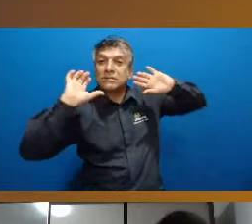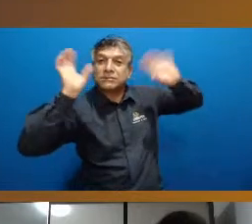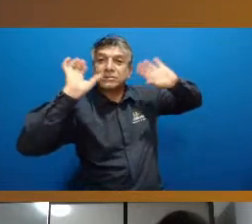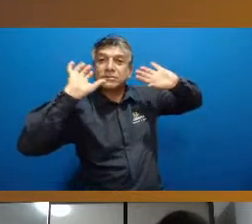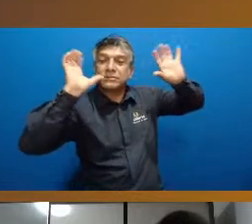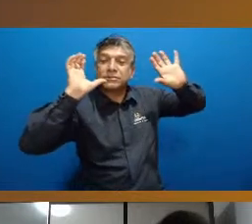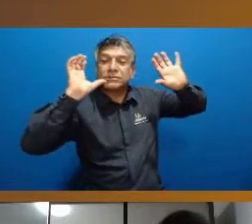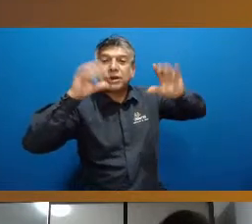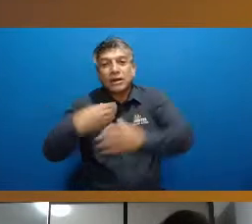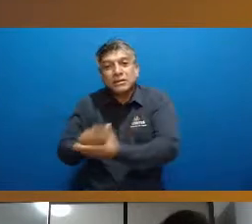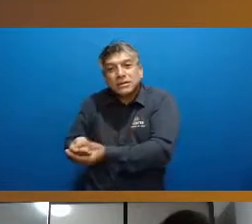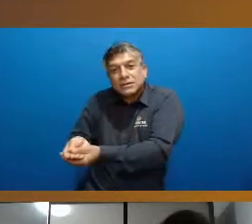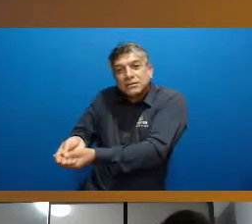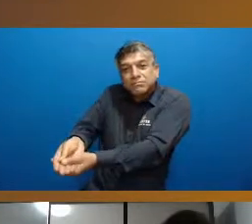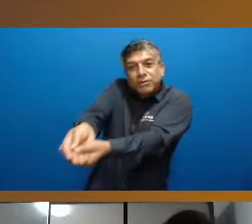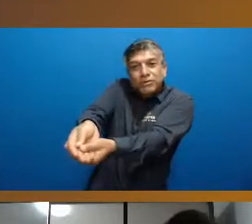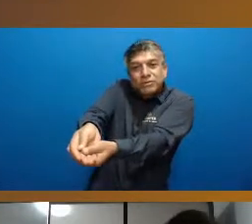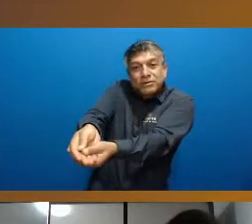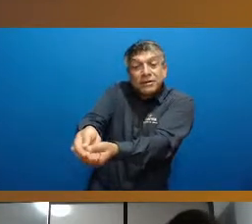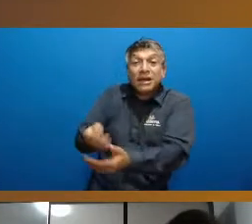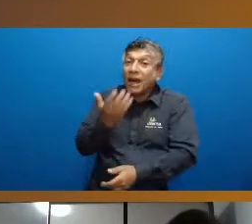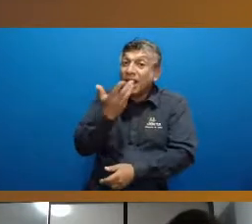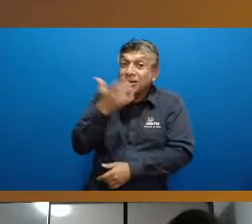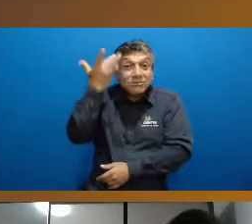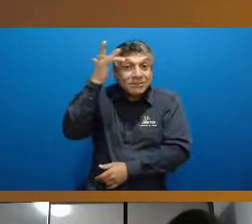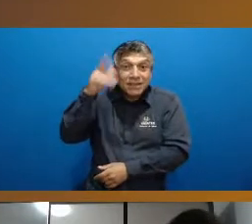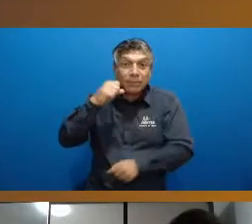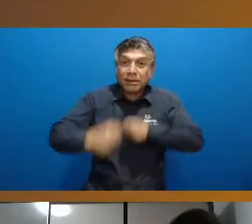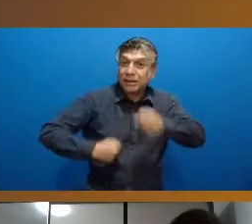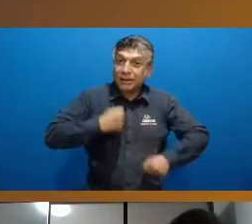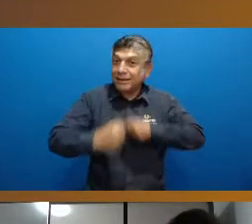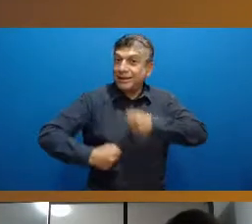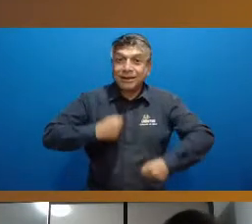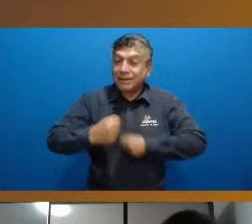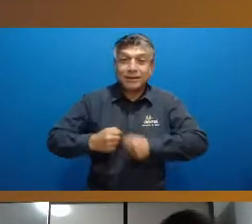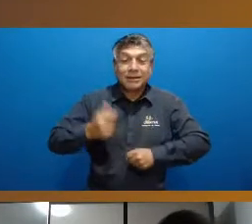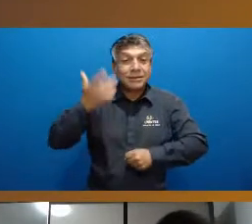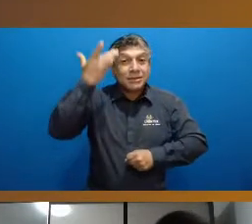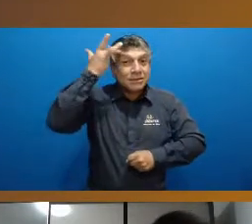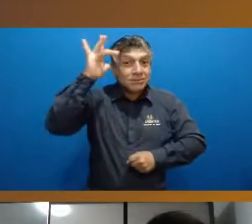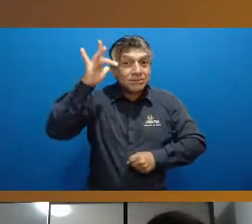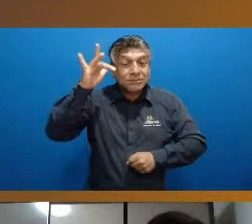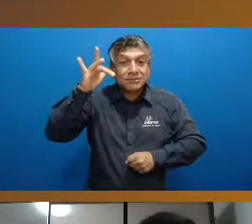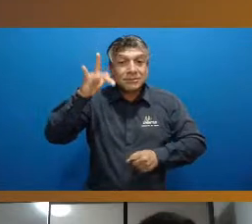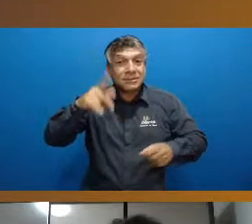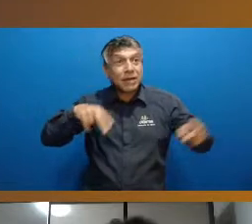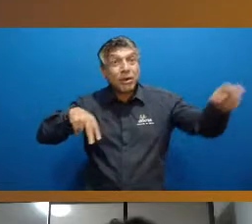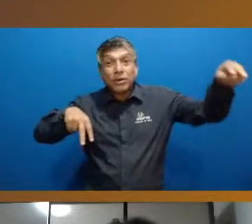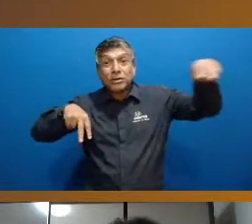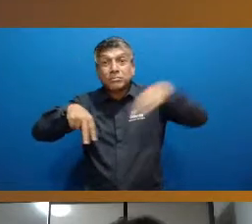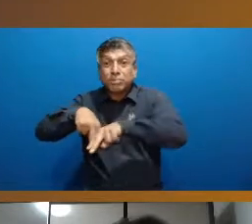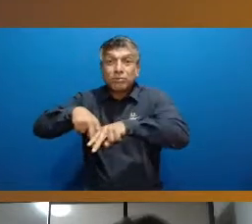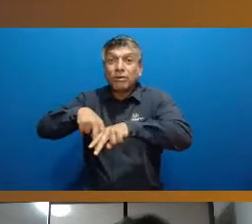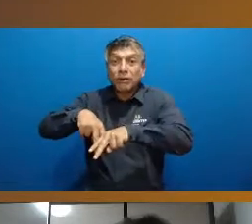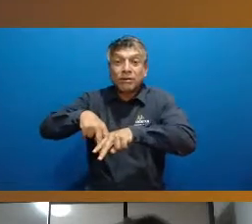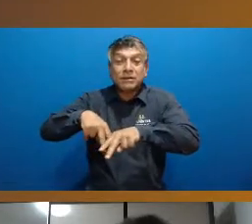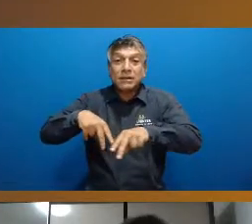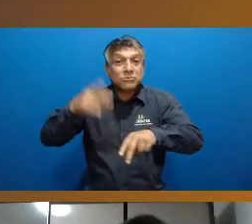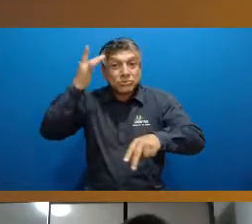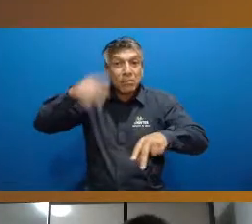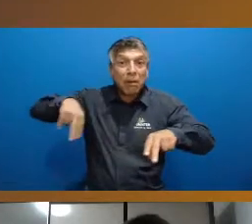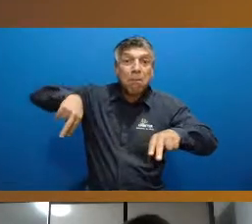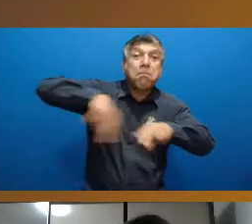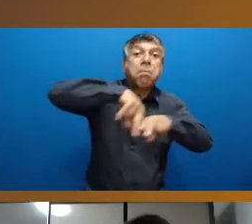manchete do vôlei se a criança não sabe correr se a criança não sabe recepcionar a bola se ela não sabe chutar